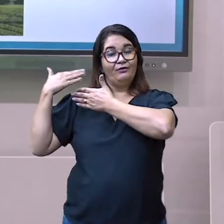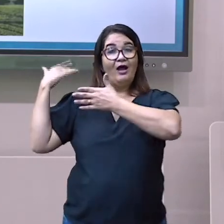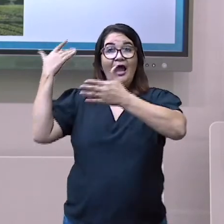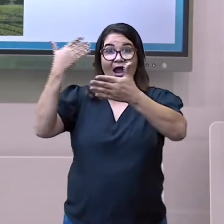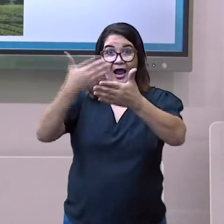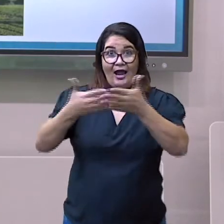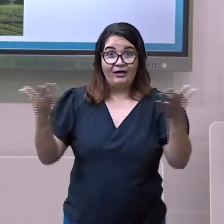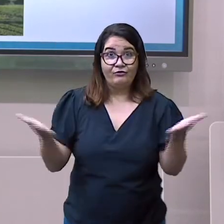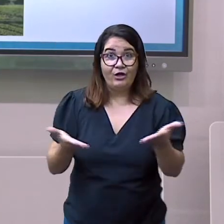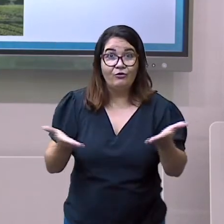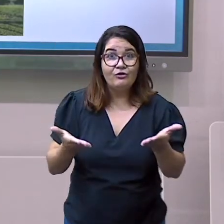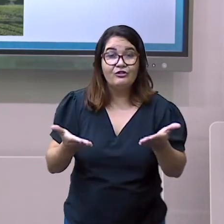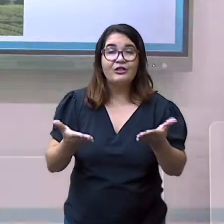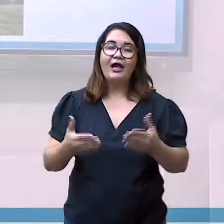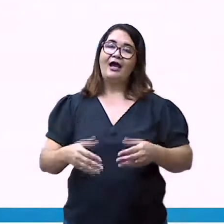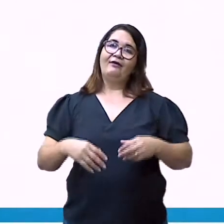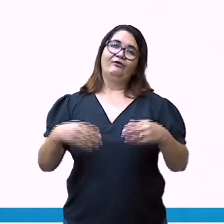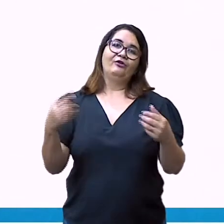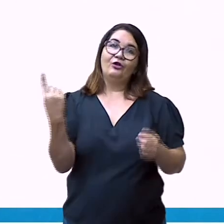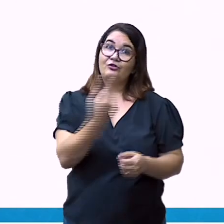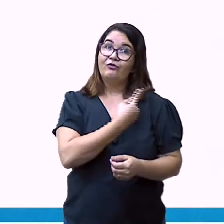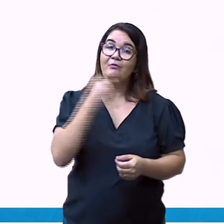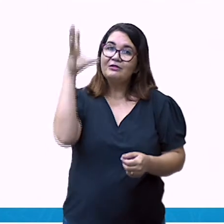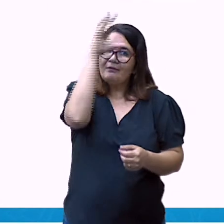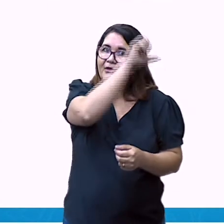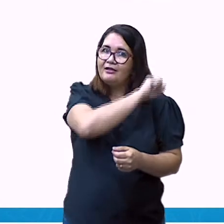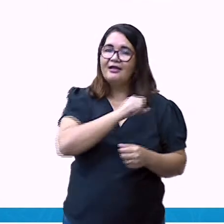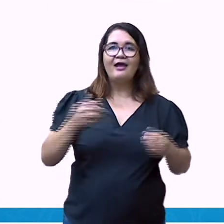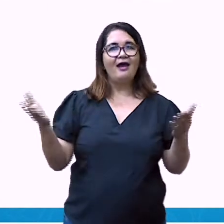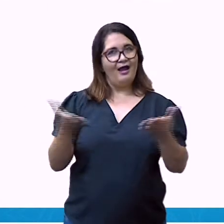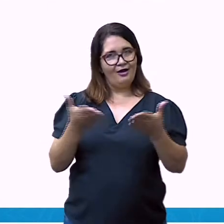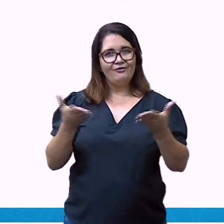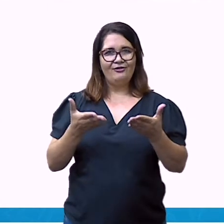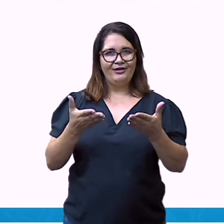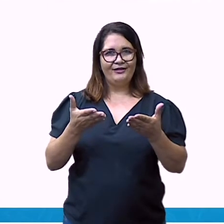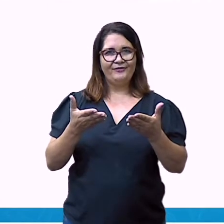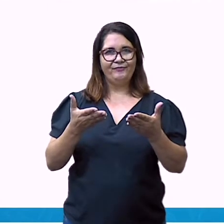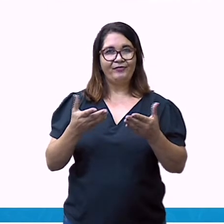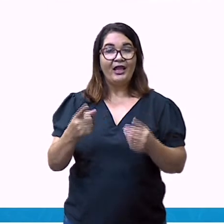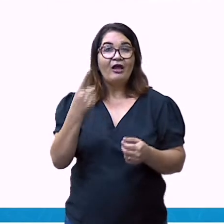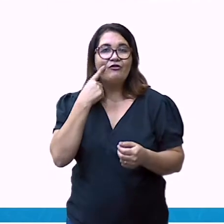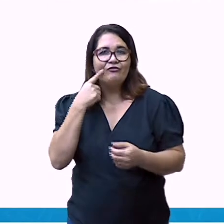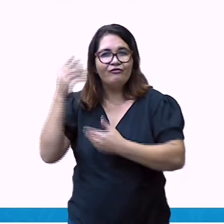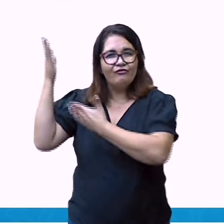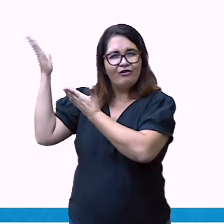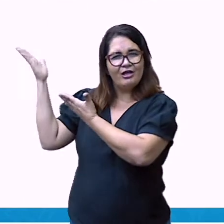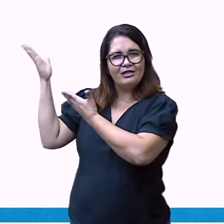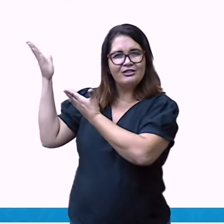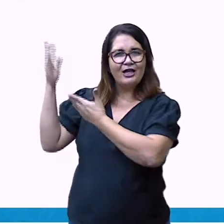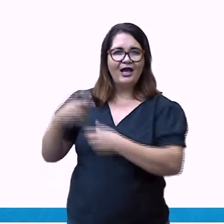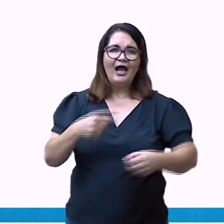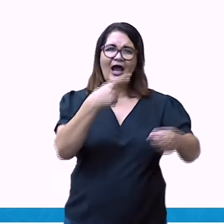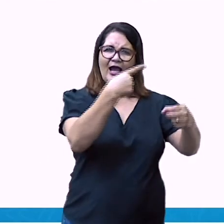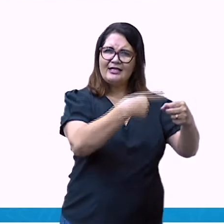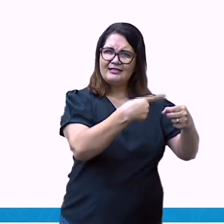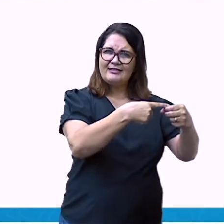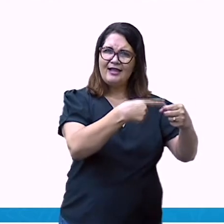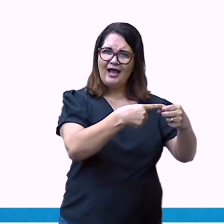Diferente da paisagem do campo, onde predominam elementos naturais, como rios,